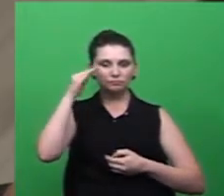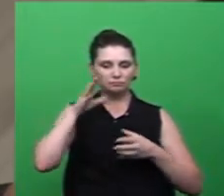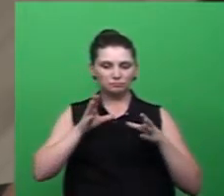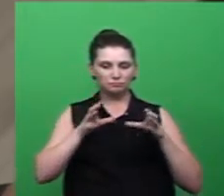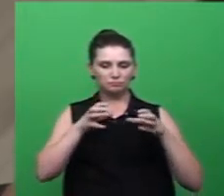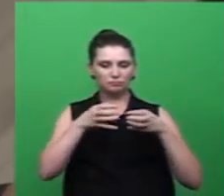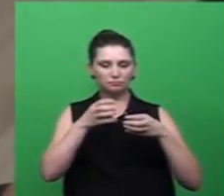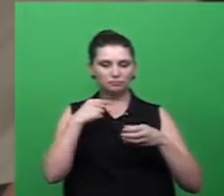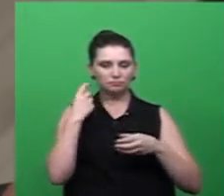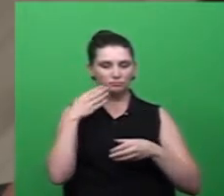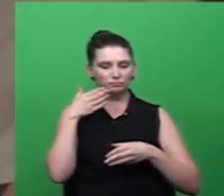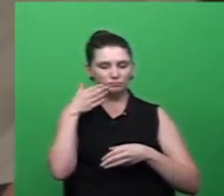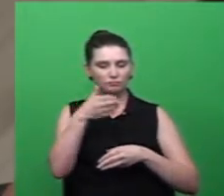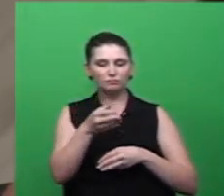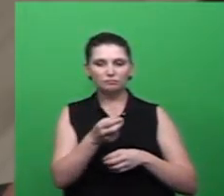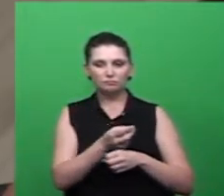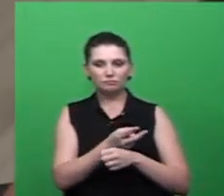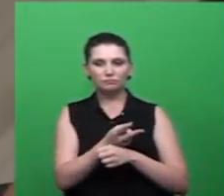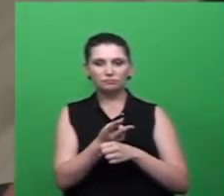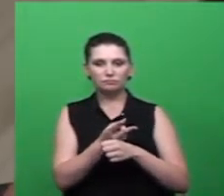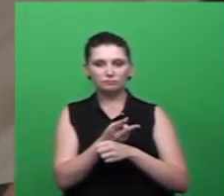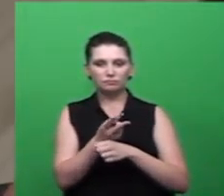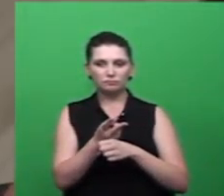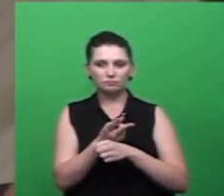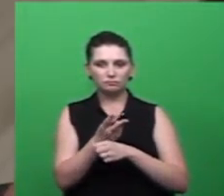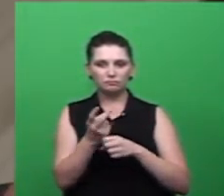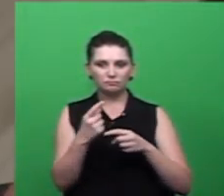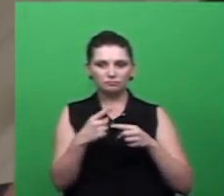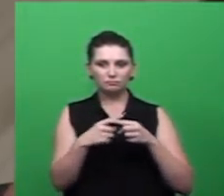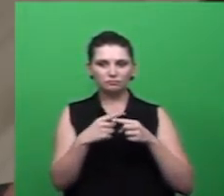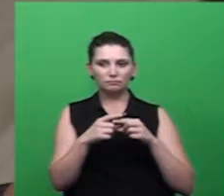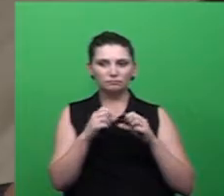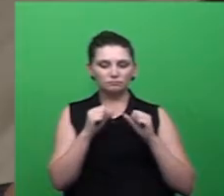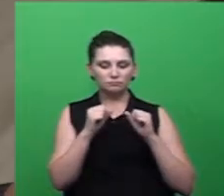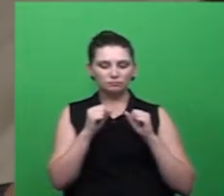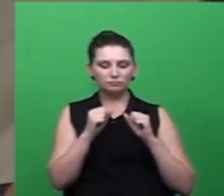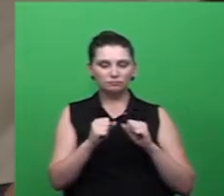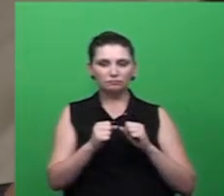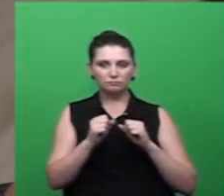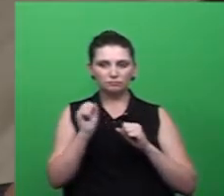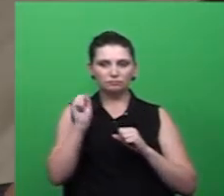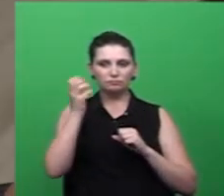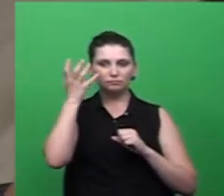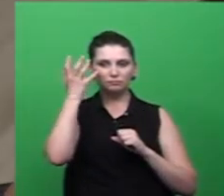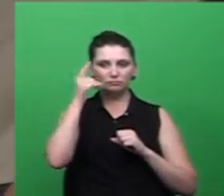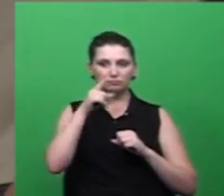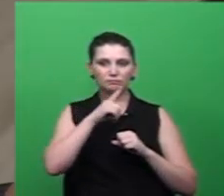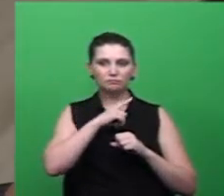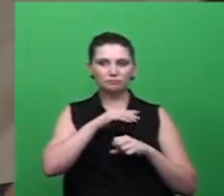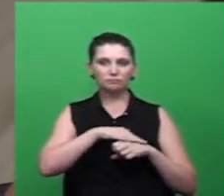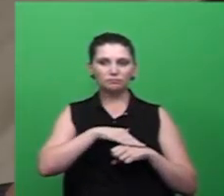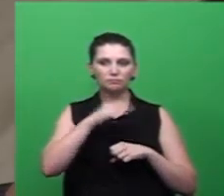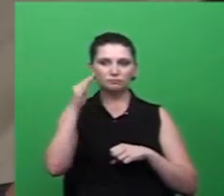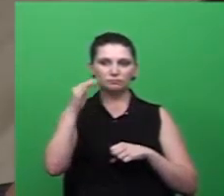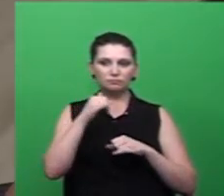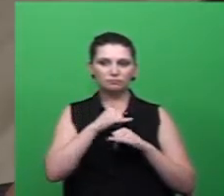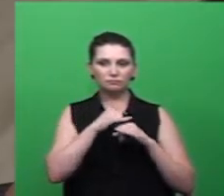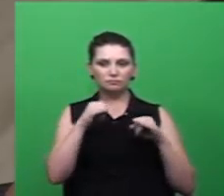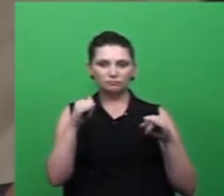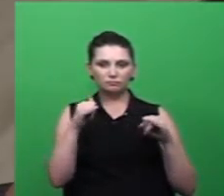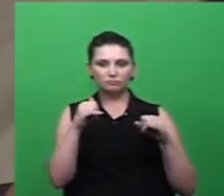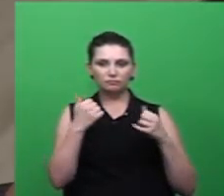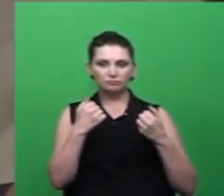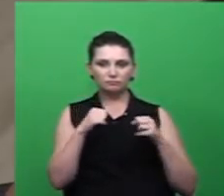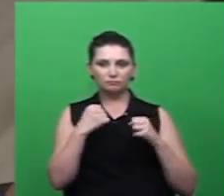averiguações dessas regiões, até para que pudéssemos ter, de fato, maiores informações e diagnóstico da nossa cidade.